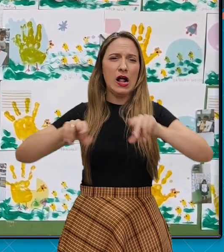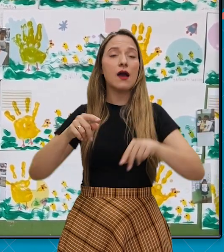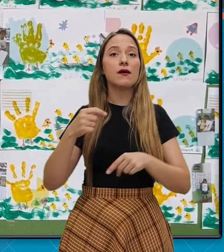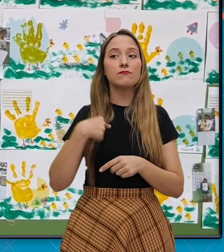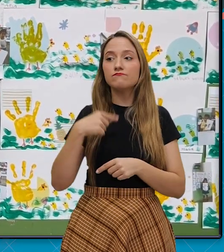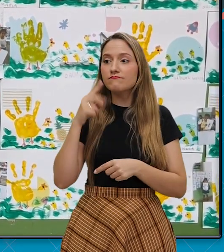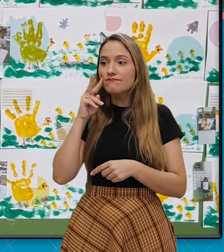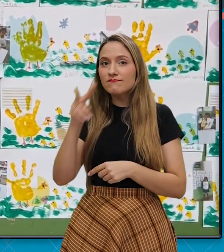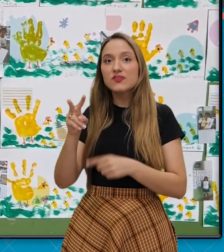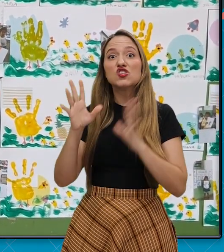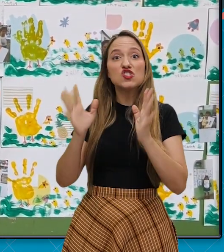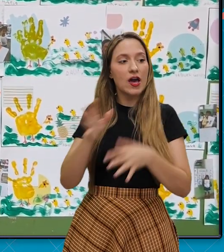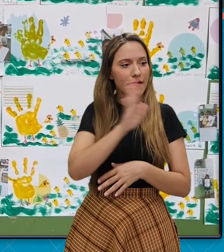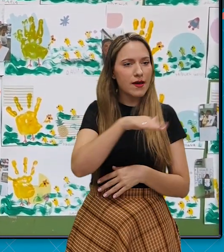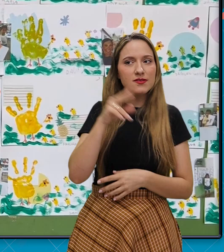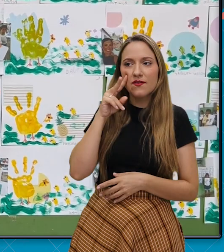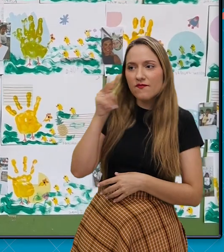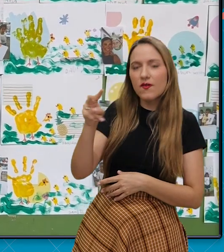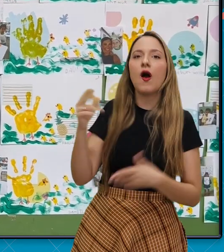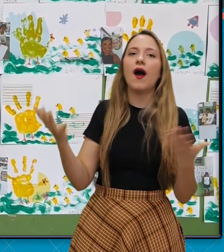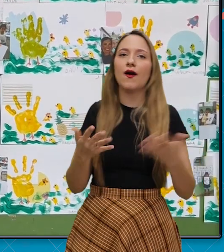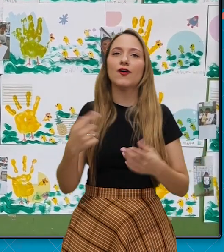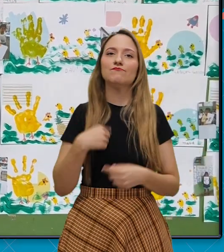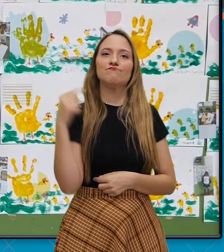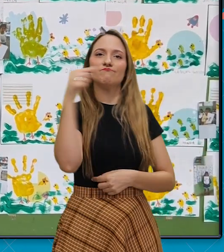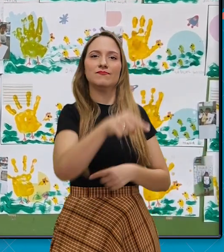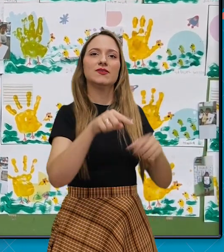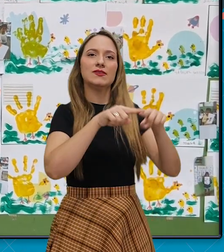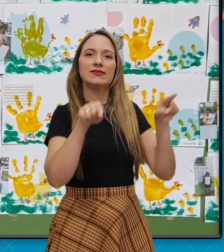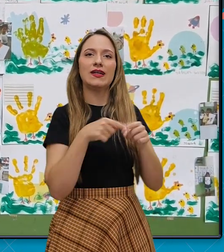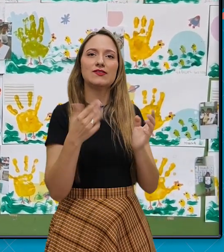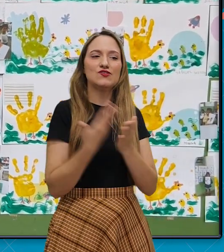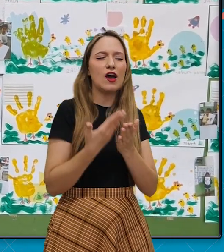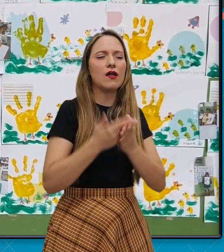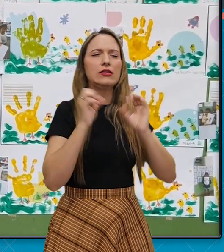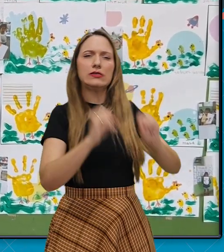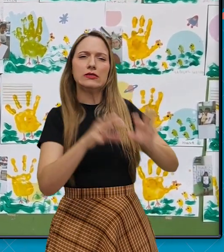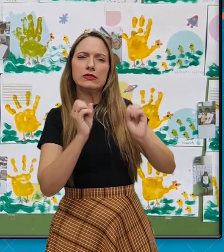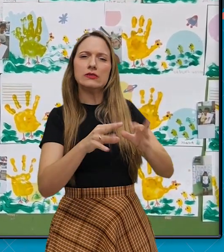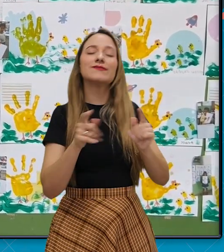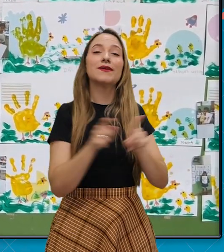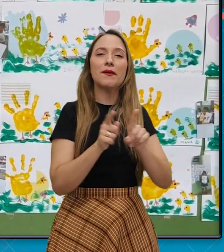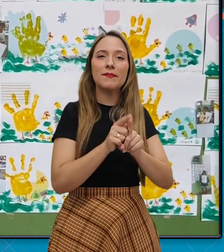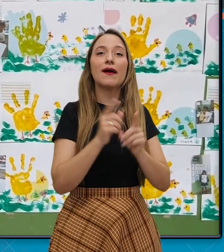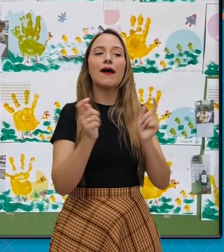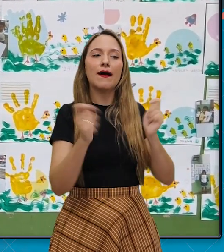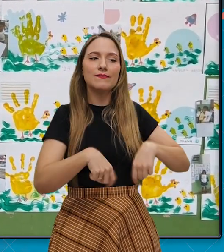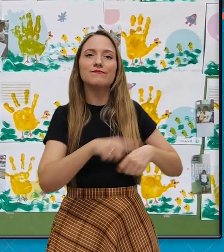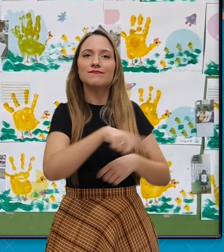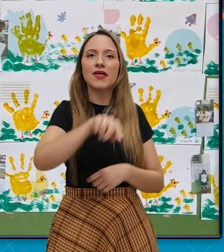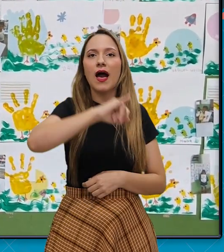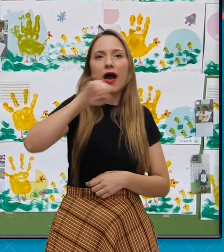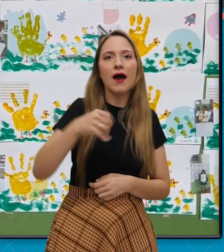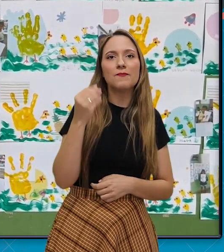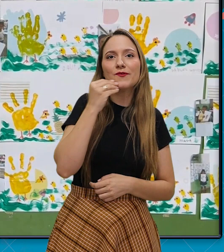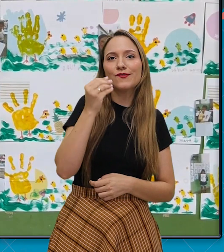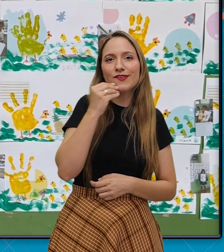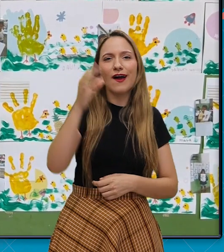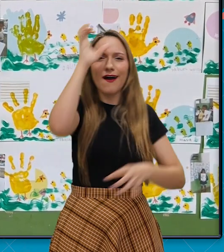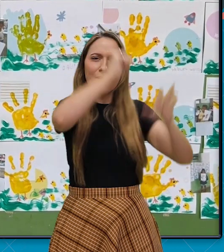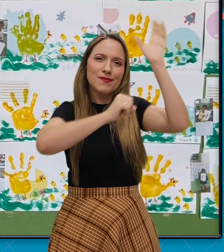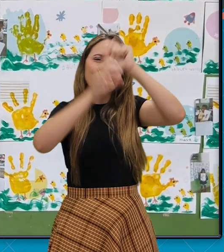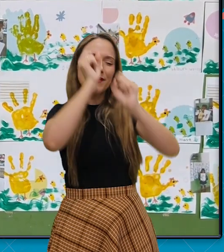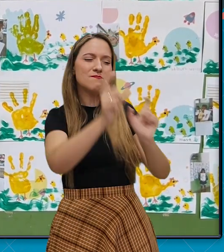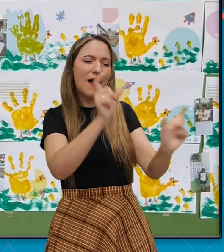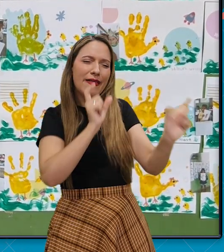vivendo aqui na feira. Além disso, conciliando com o sistema de escrita alfabético e numérico também, para que as crianças tragam essas vivências